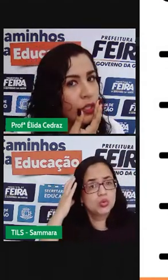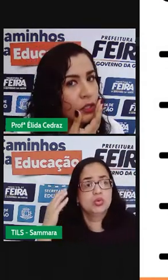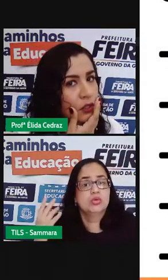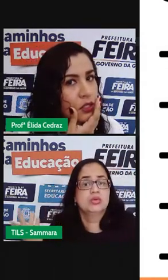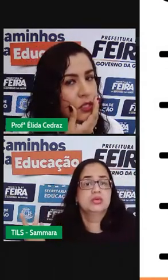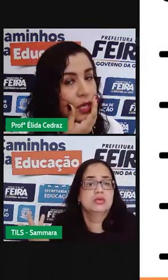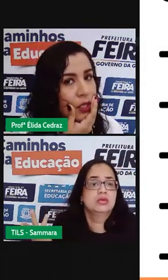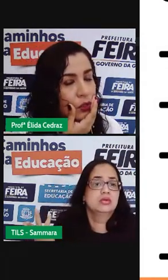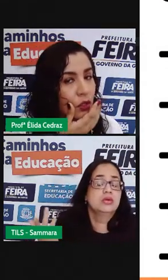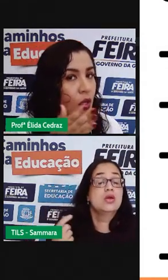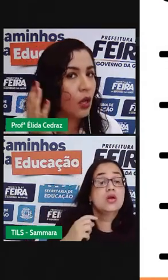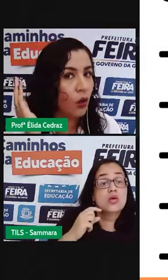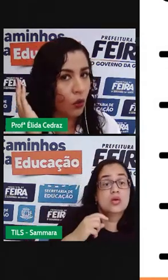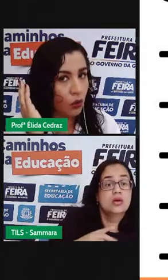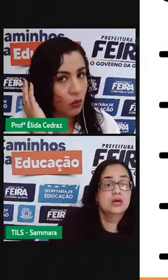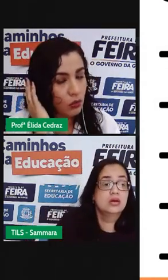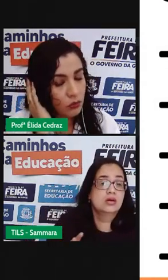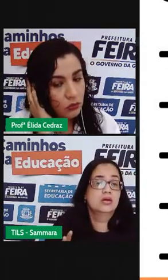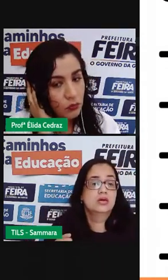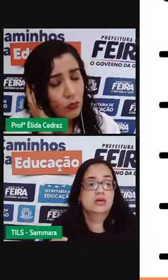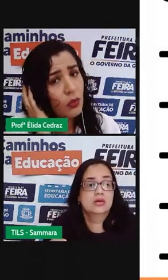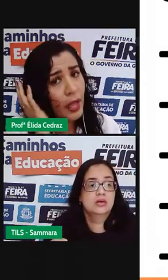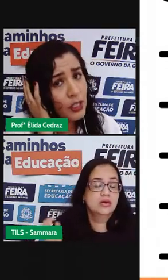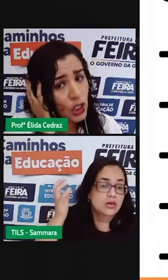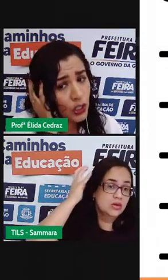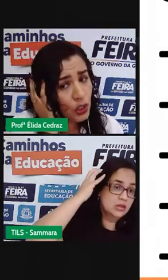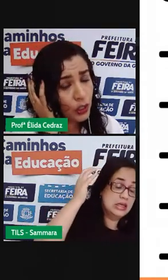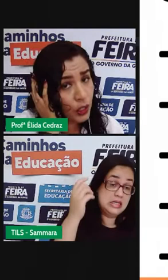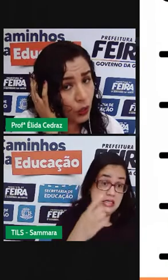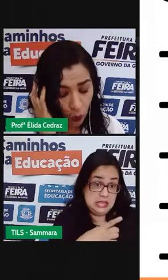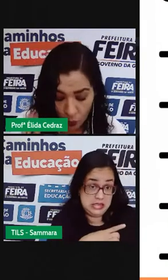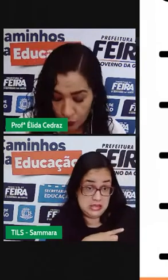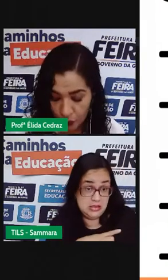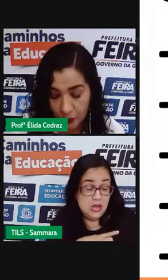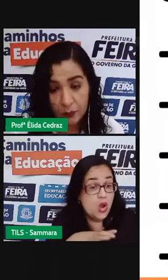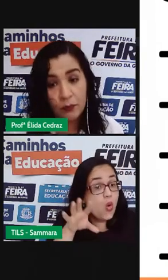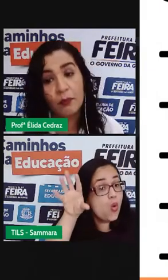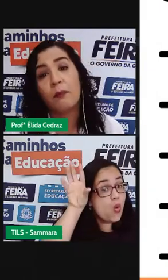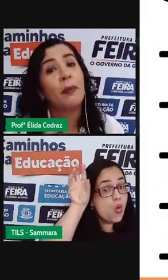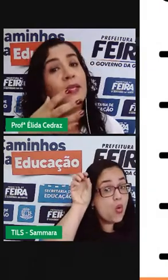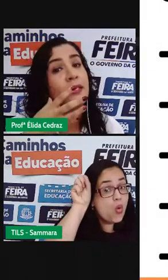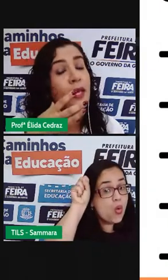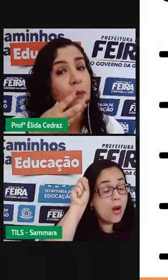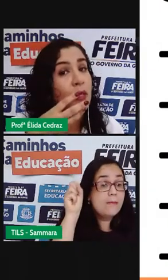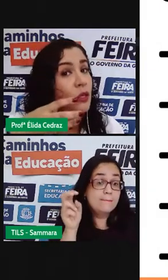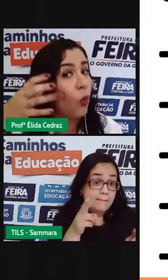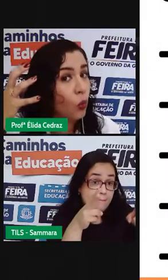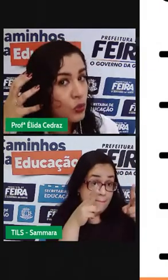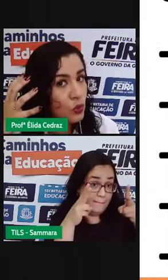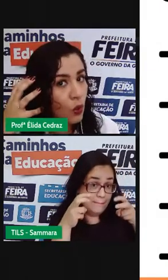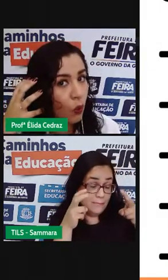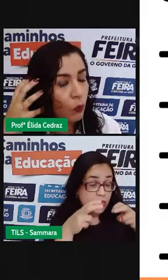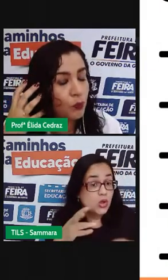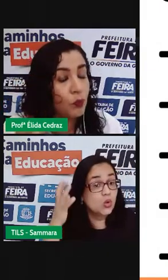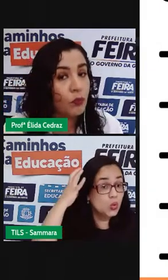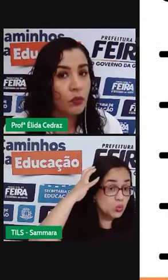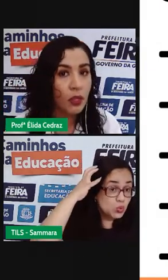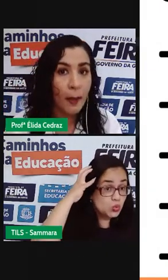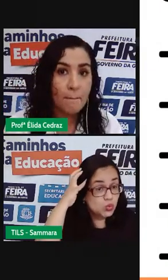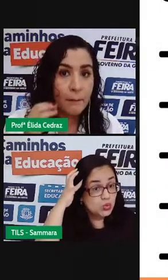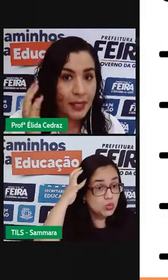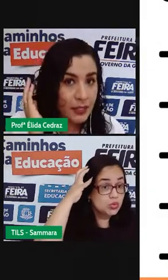aqui, certo? Ó, a gente aqui ouve, percebe o som.